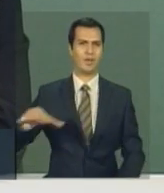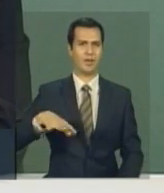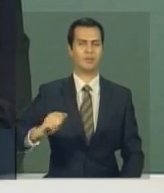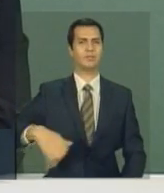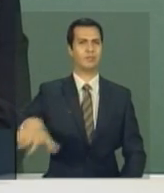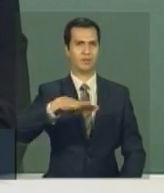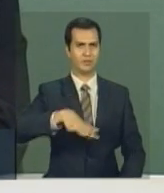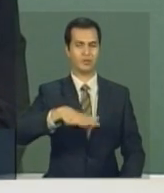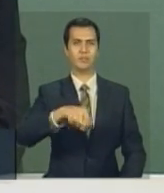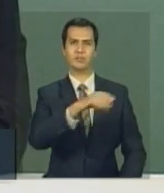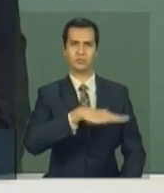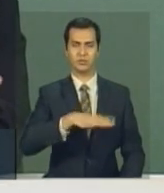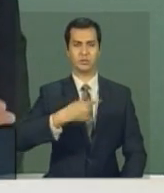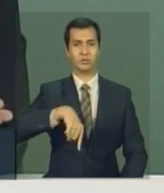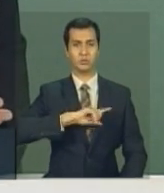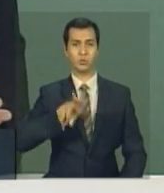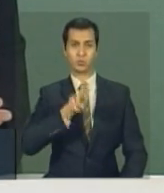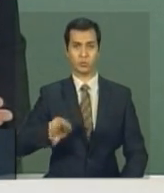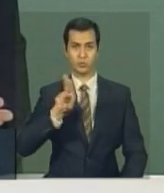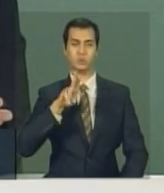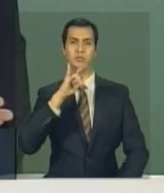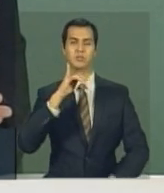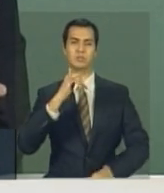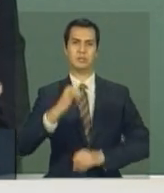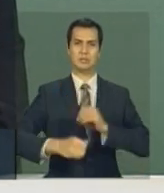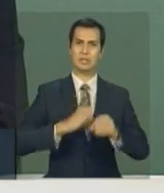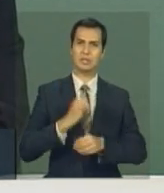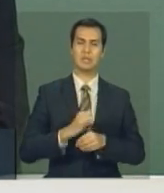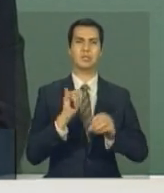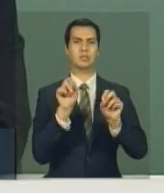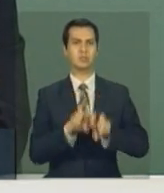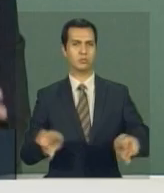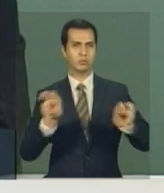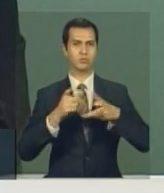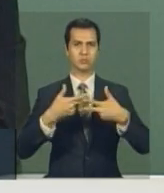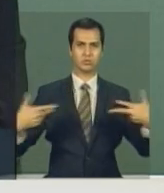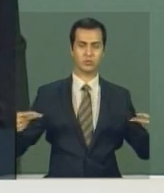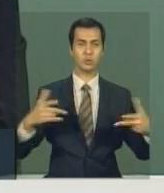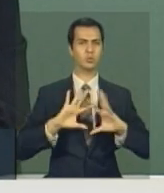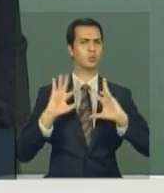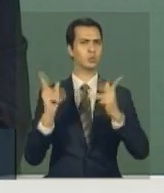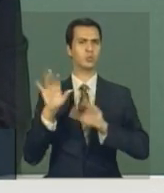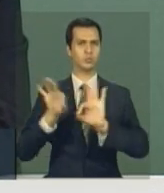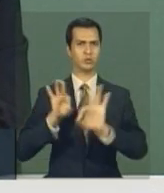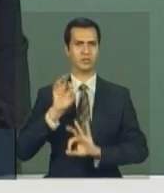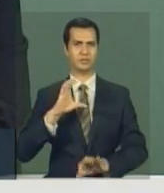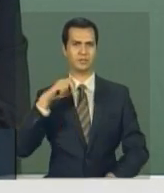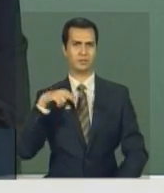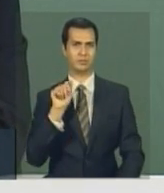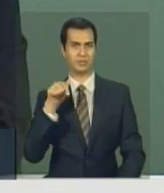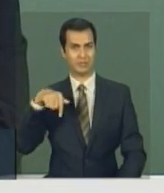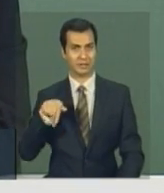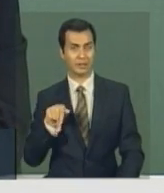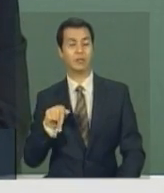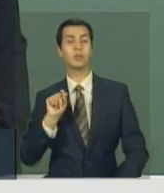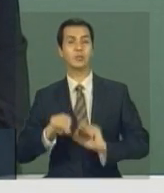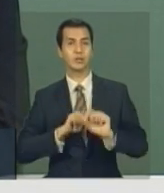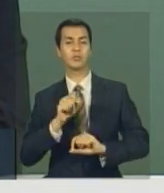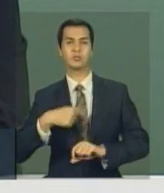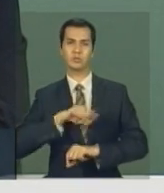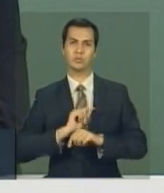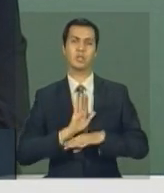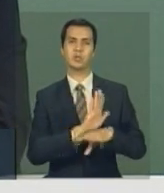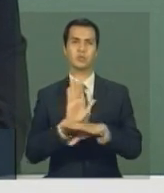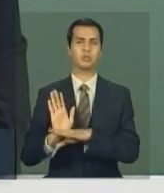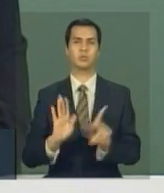Então, usando o TI, usando as novas tecnologias como o CNPq está fazendo em relação a todos os projetos do CNPq, nós vamos facilitar cada vez mais o